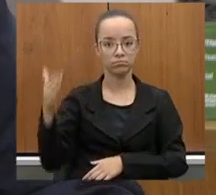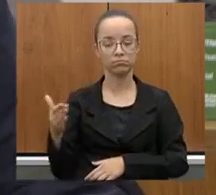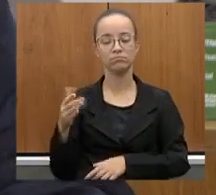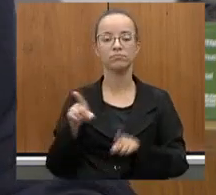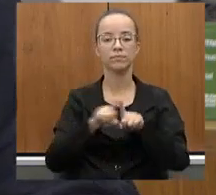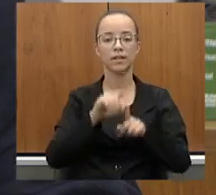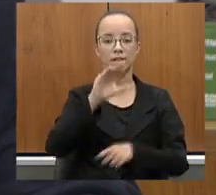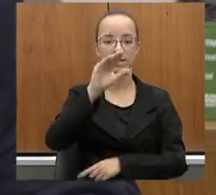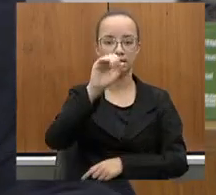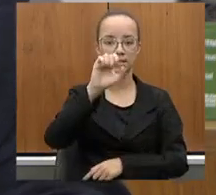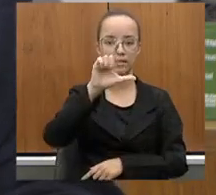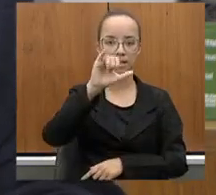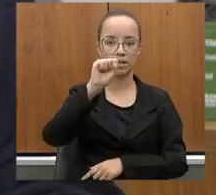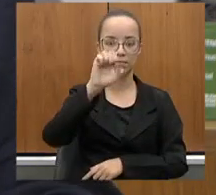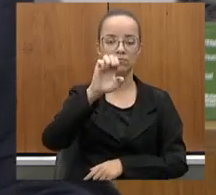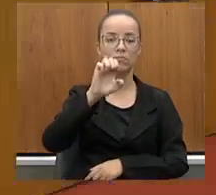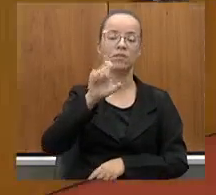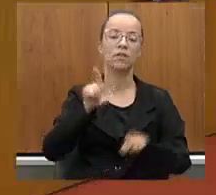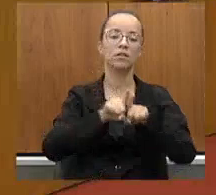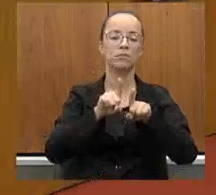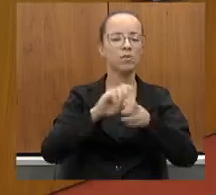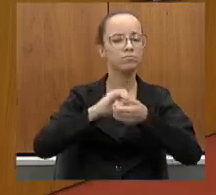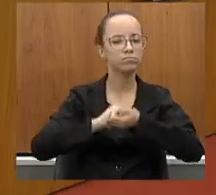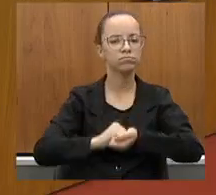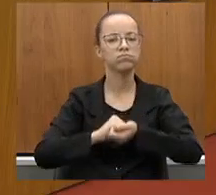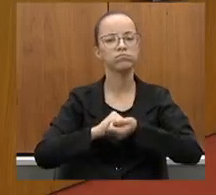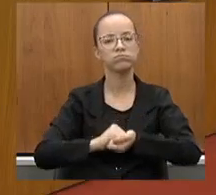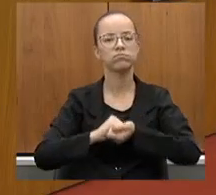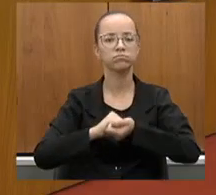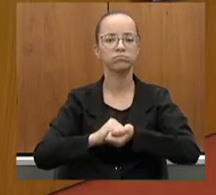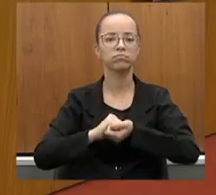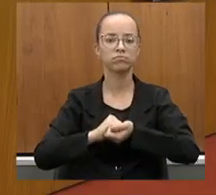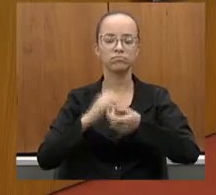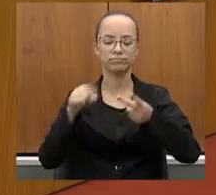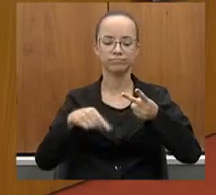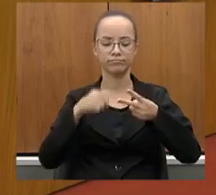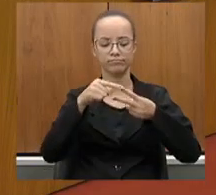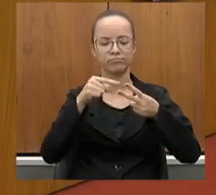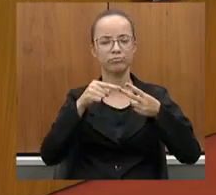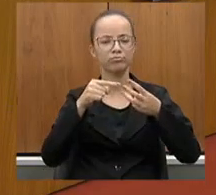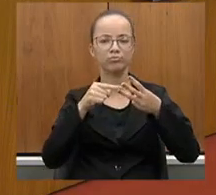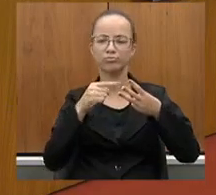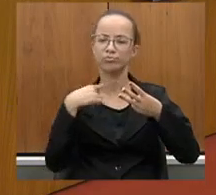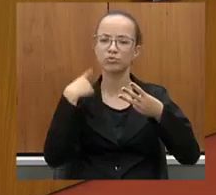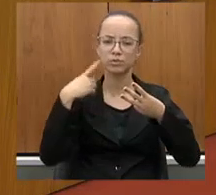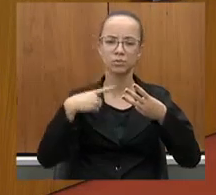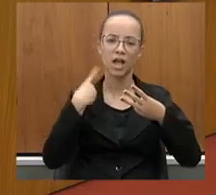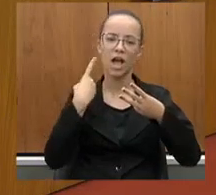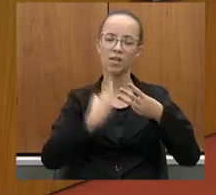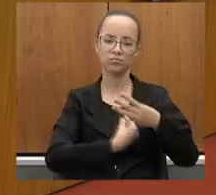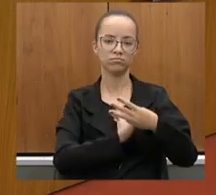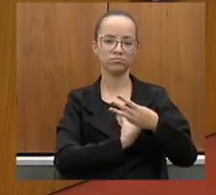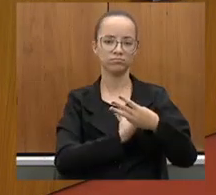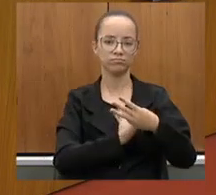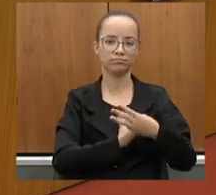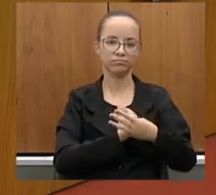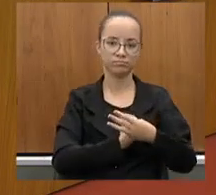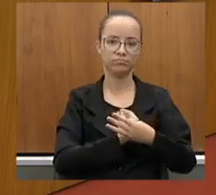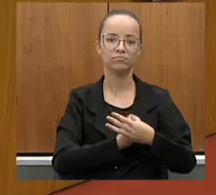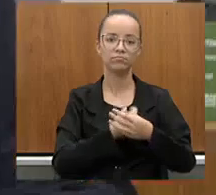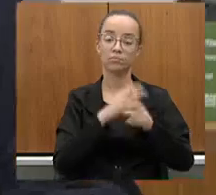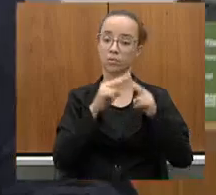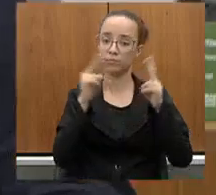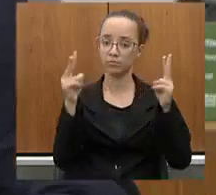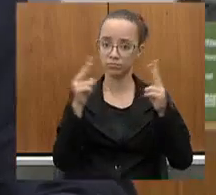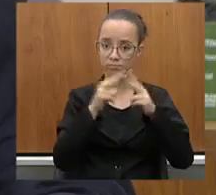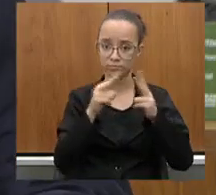Silize. Quero cumprimentar também o doutor Jean Freire, a Leninha, o Charles, também que estão nos acompanhando de forma